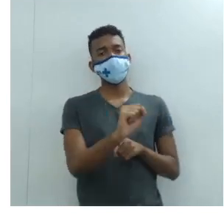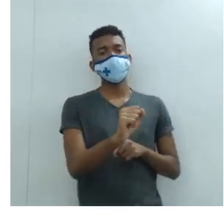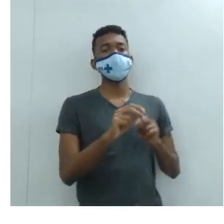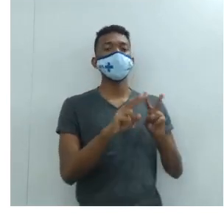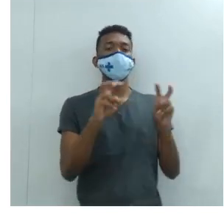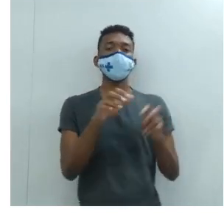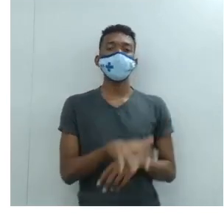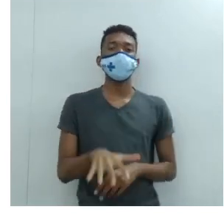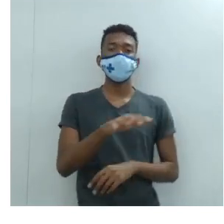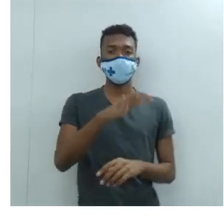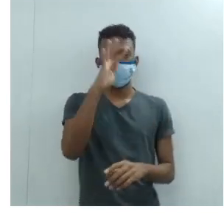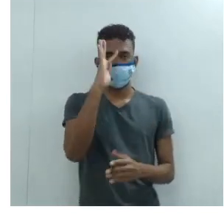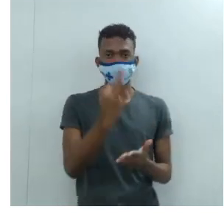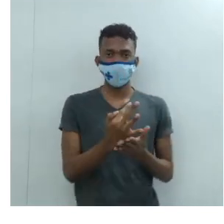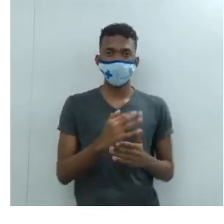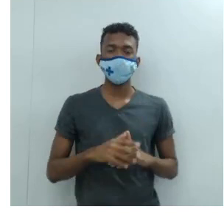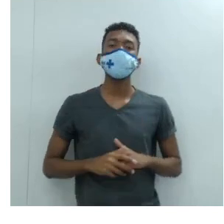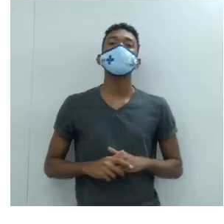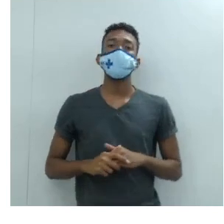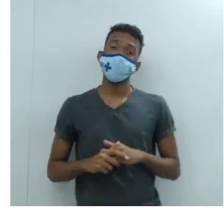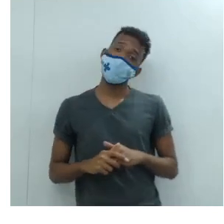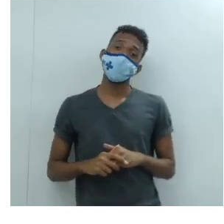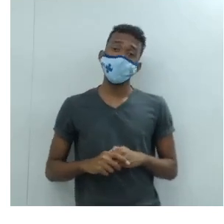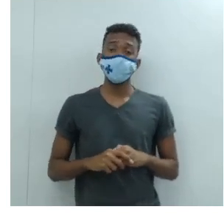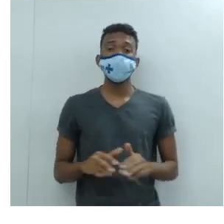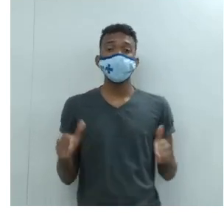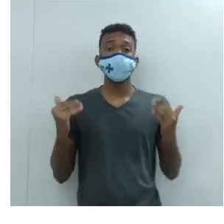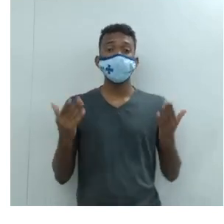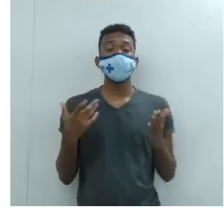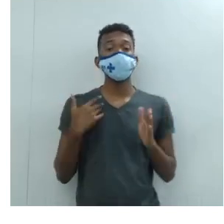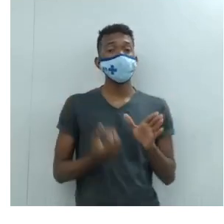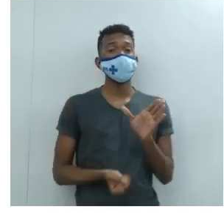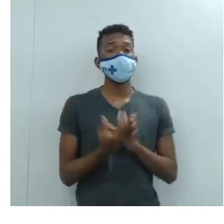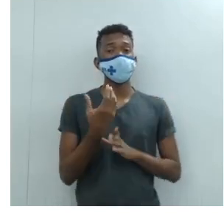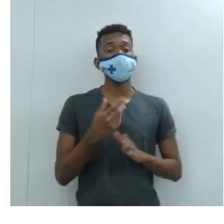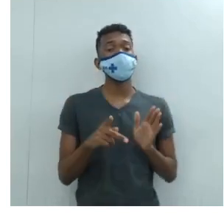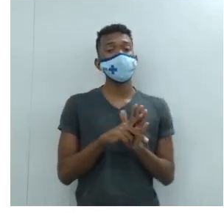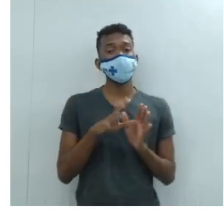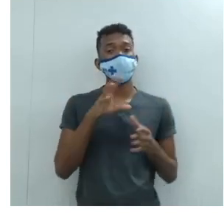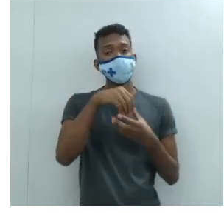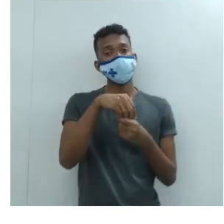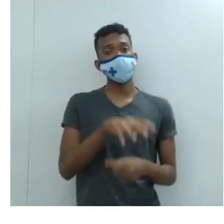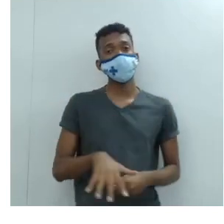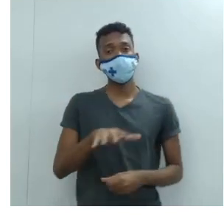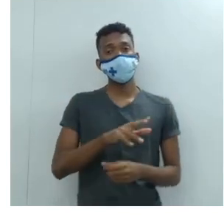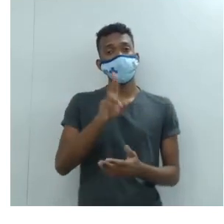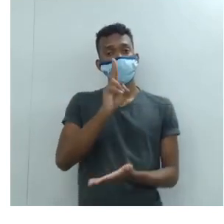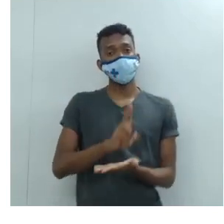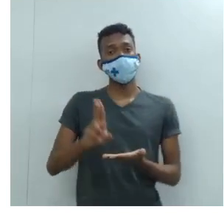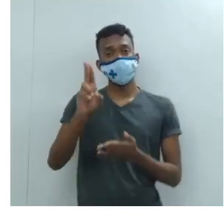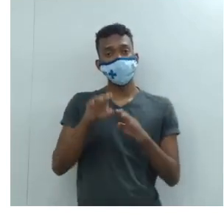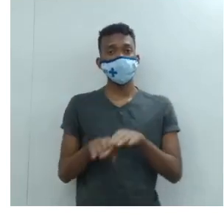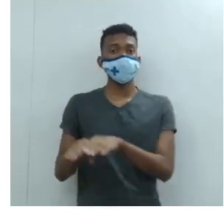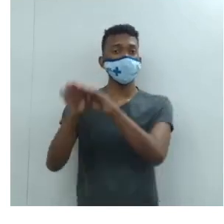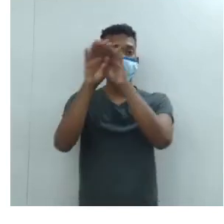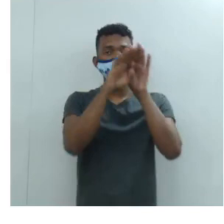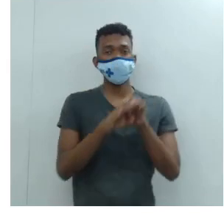da fé. Então surge aí o ideal da universidade, né? De universalidade.